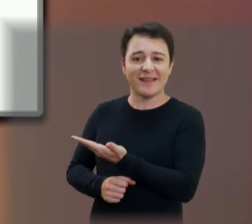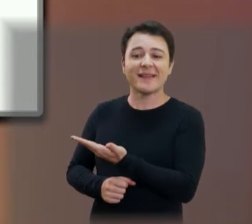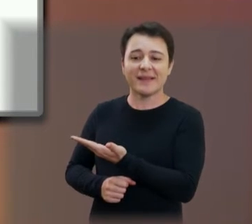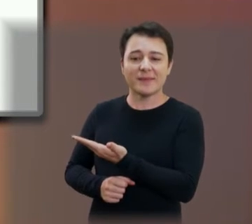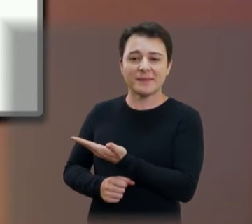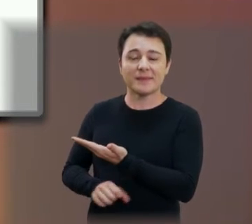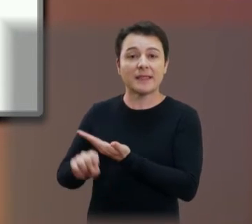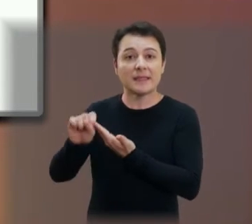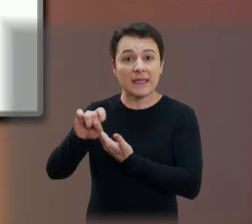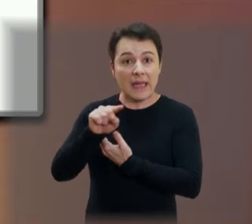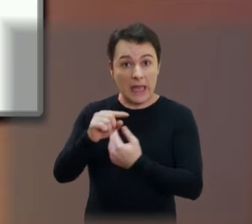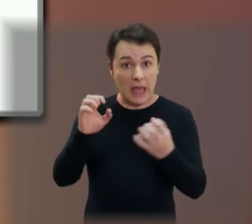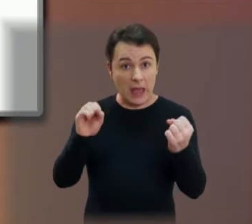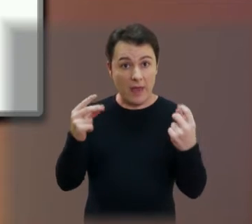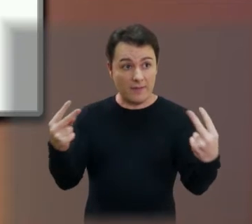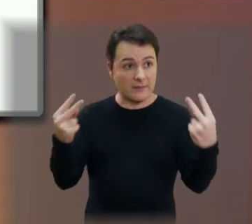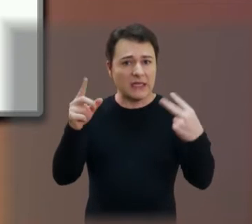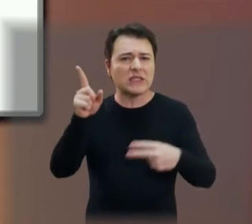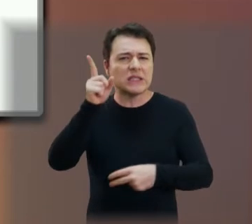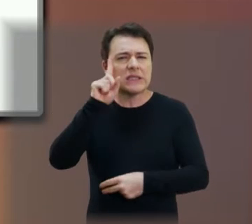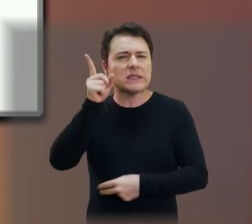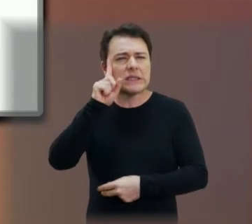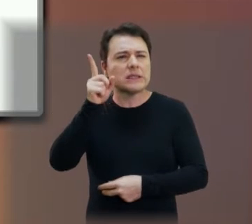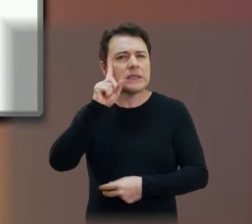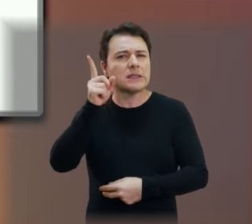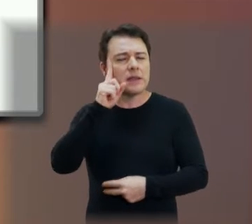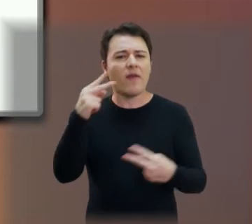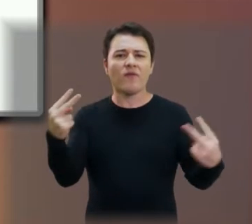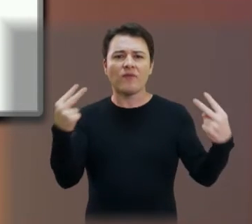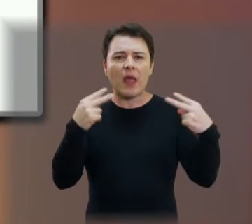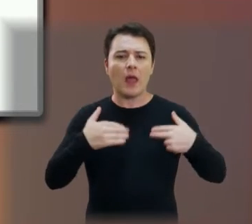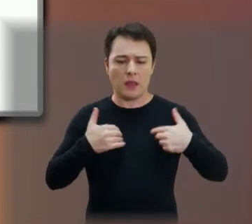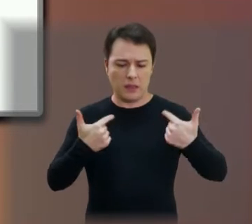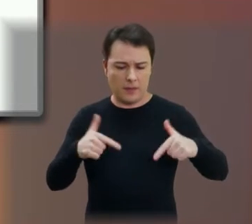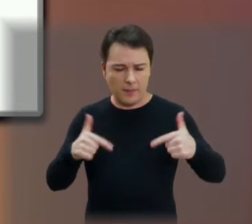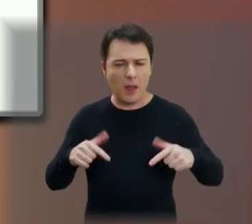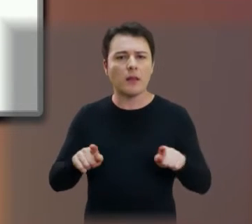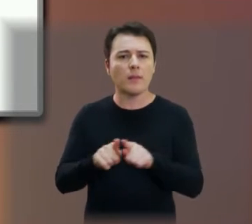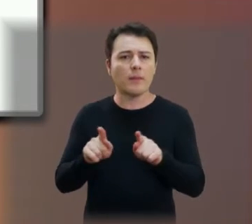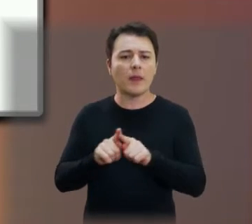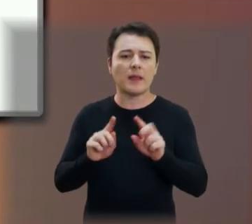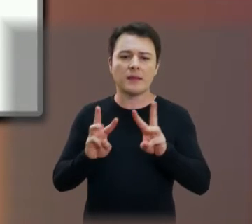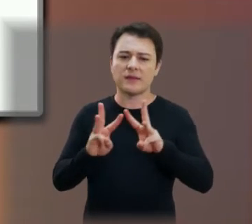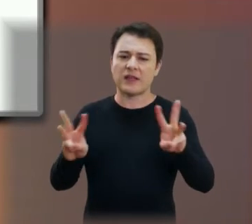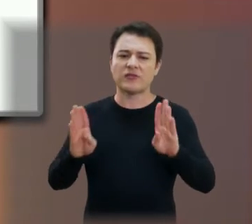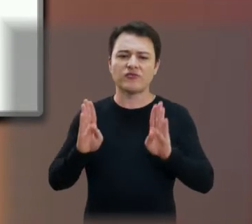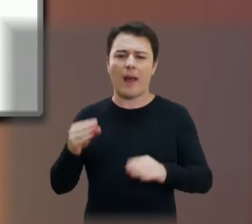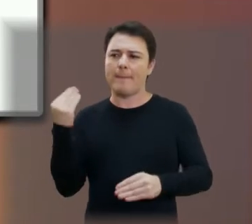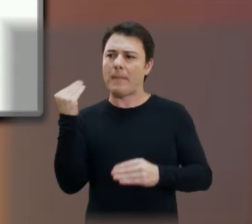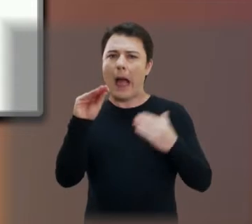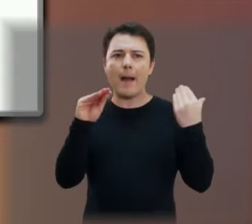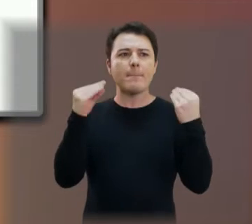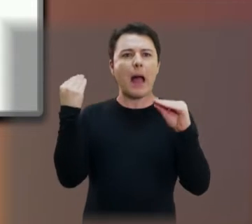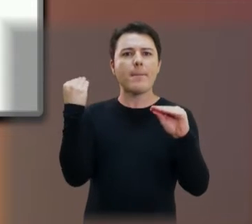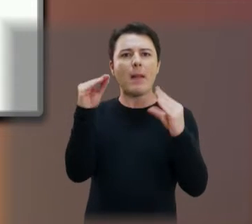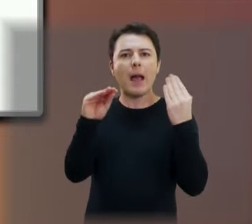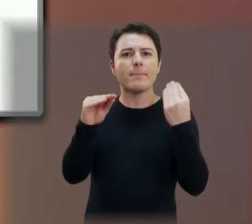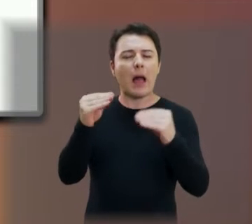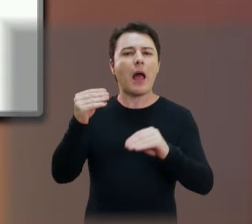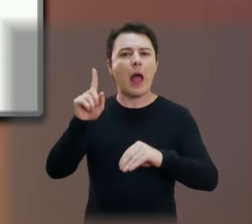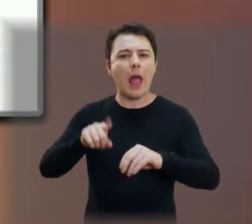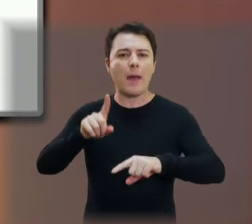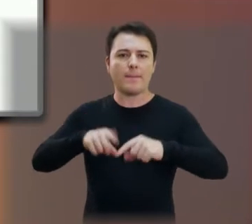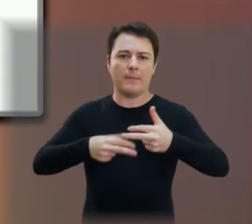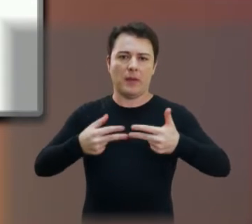que deseja acompanhar diariamente nossas matérias, o nosso trabalho, inclusive o site foi alimentado com matérias produzidas